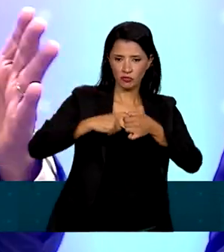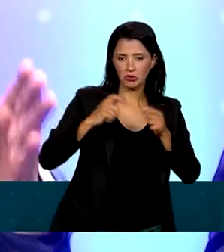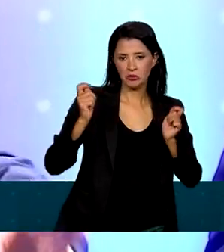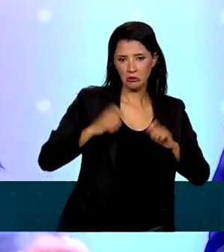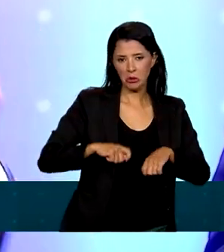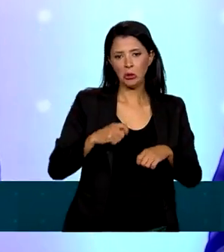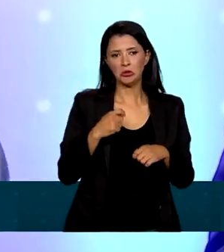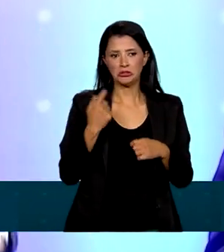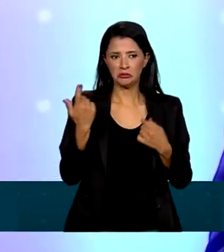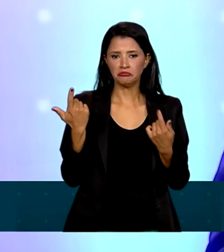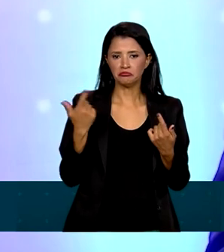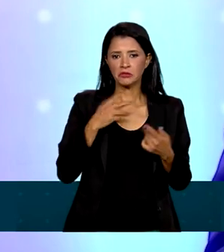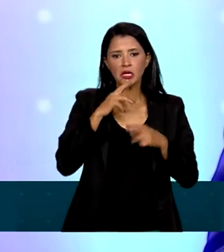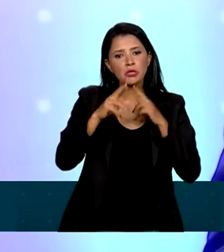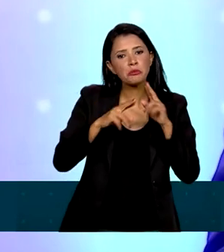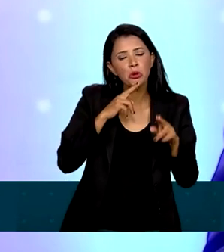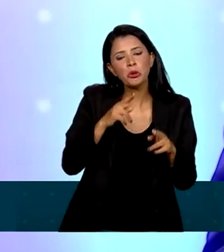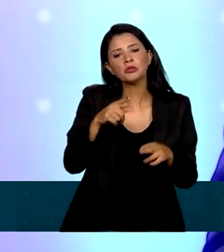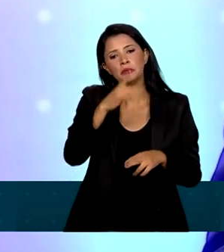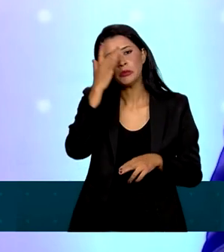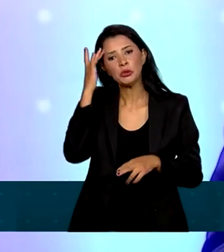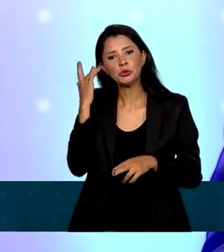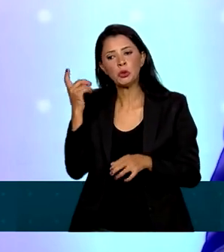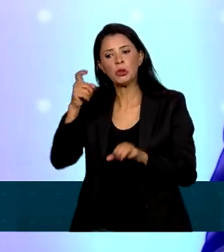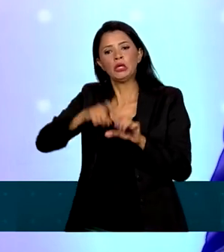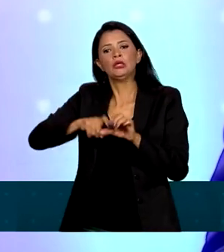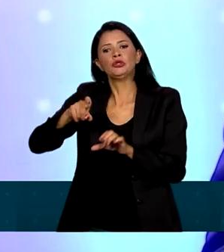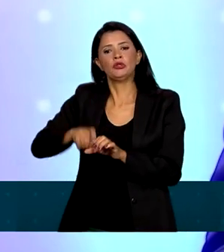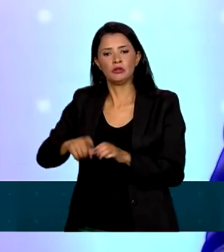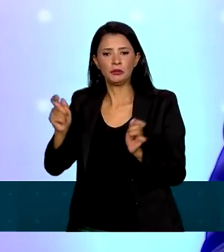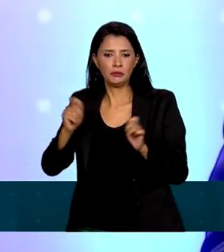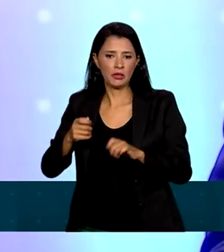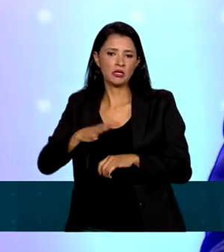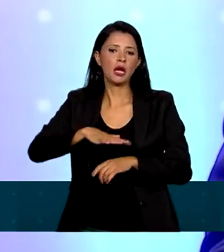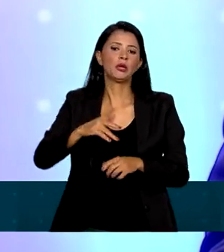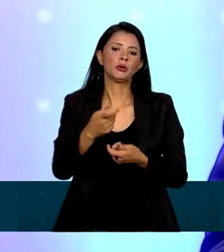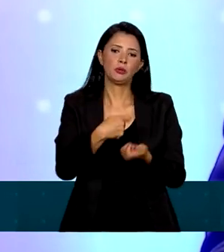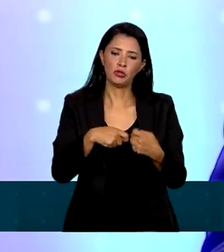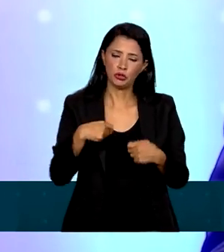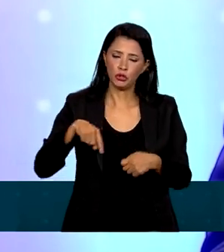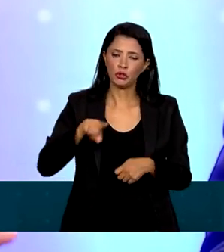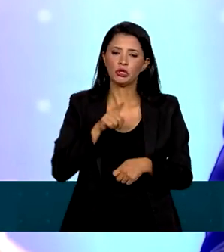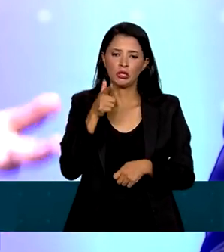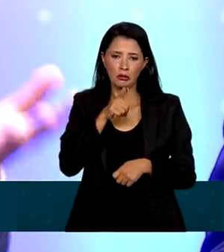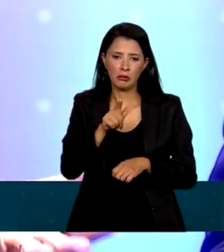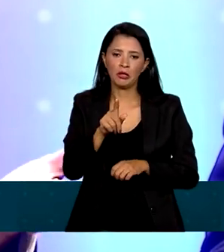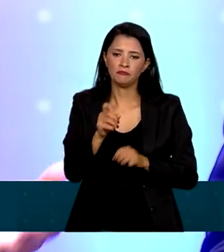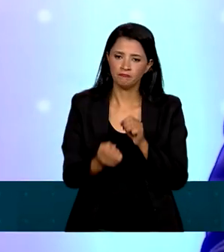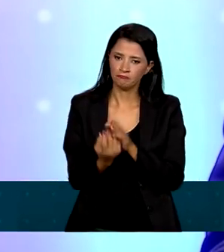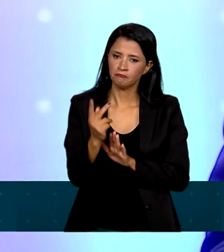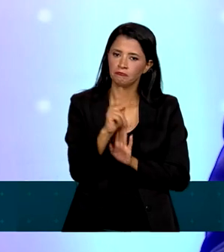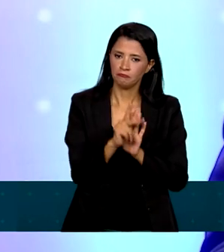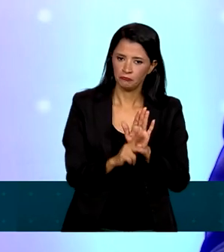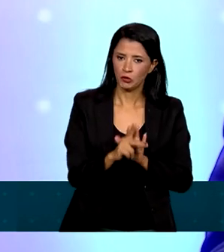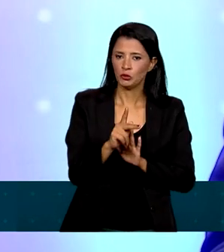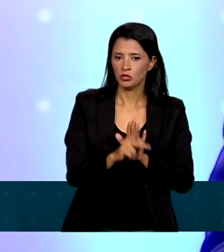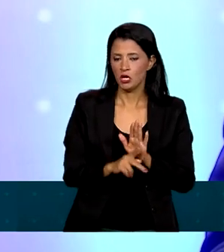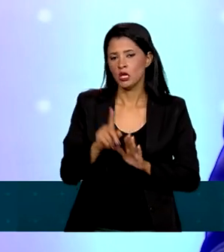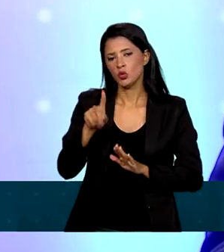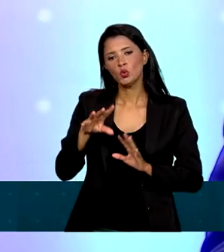endividamento vindo para a economia. E tudo isso, certamente, vai exigir,